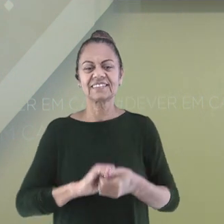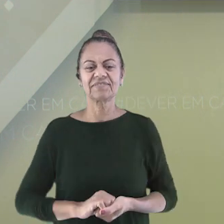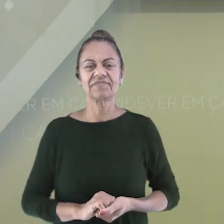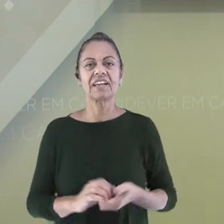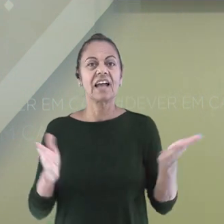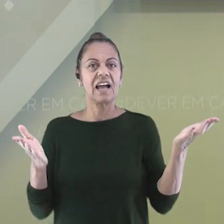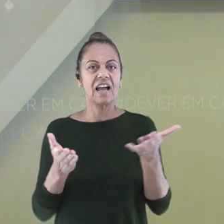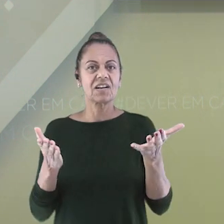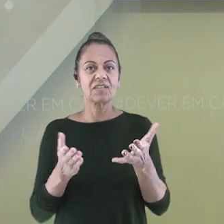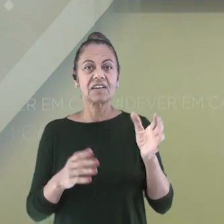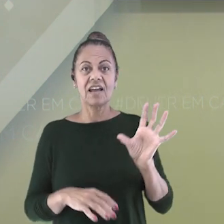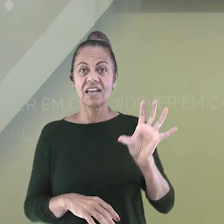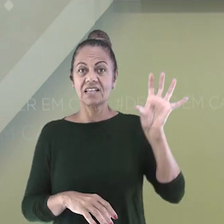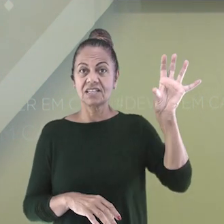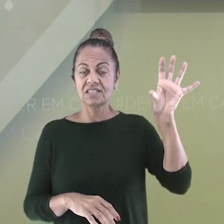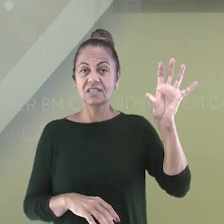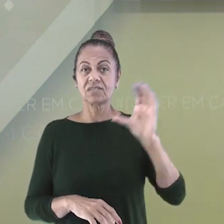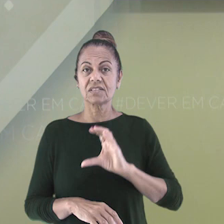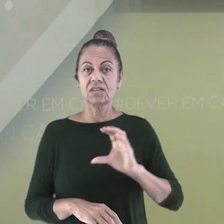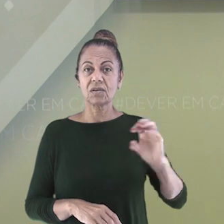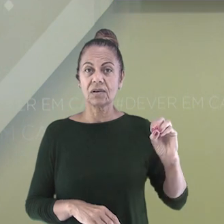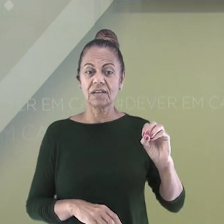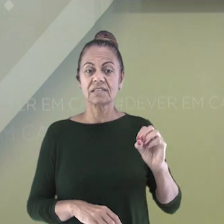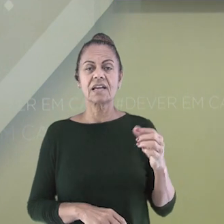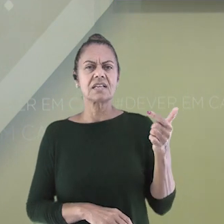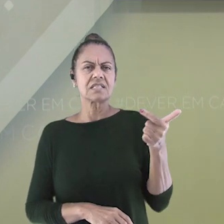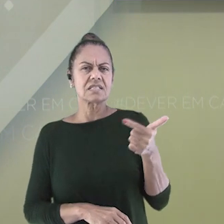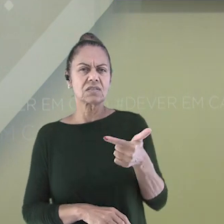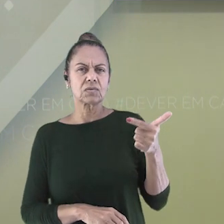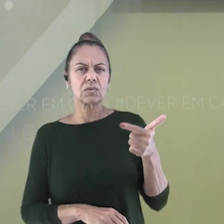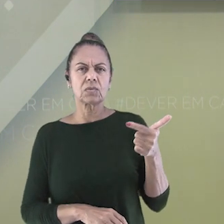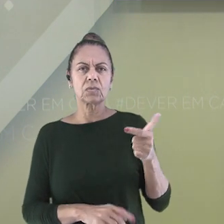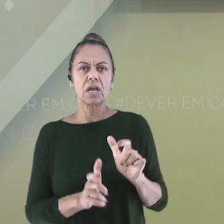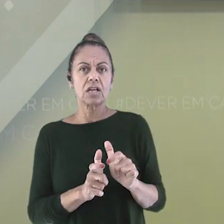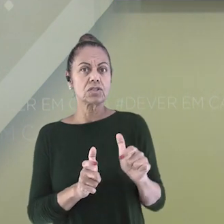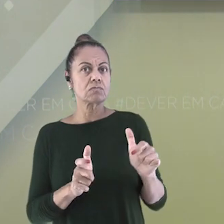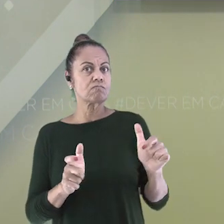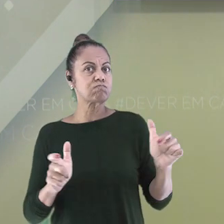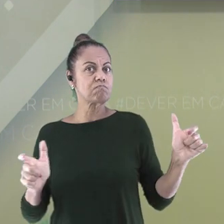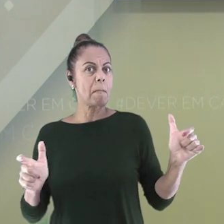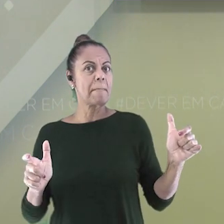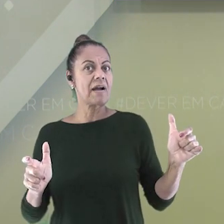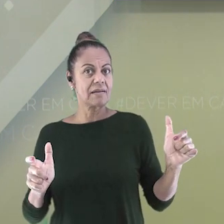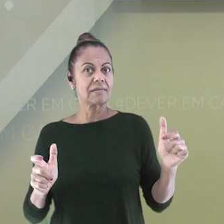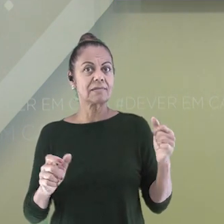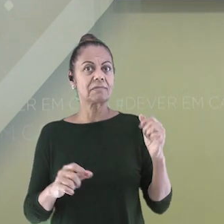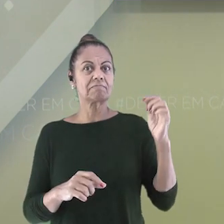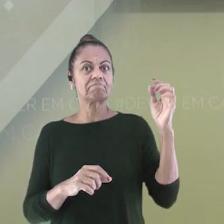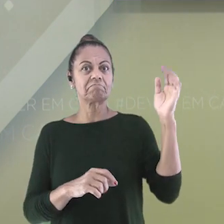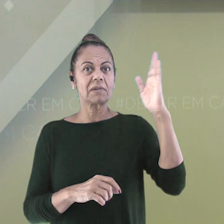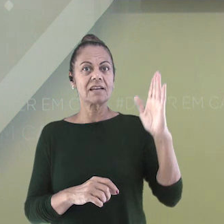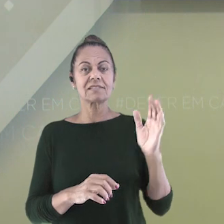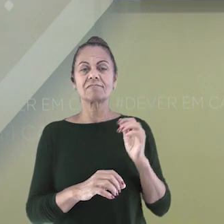região centro-oeste. A segunda maior região do Brasil. Está localizada na área